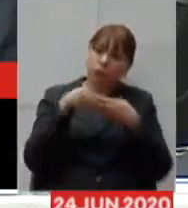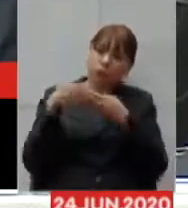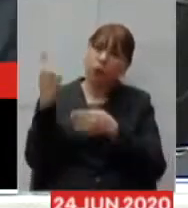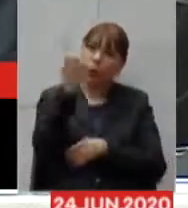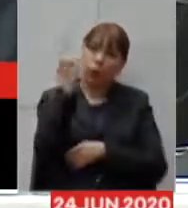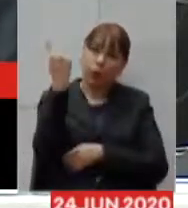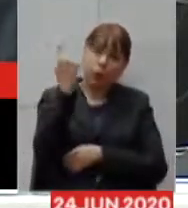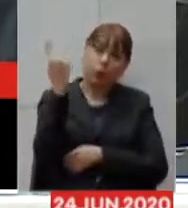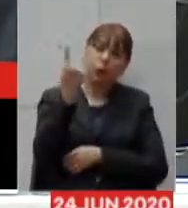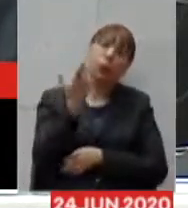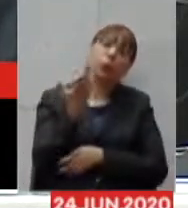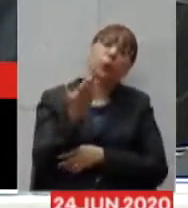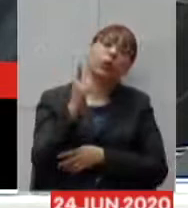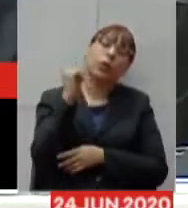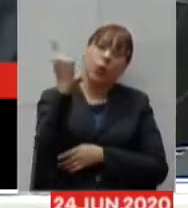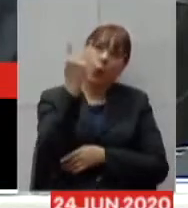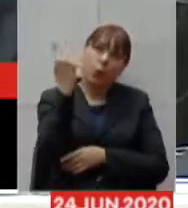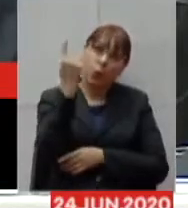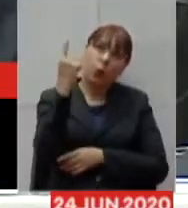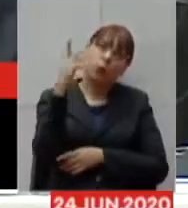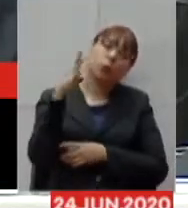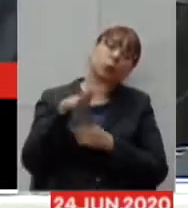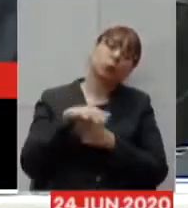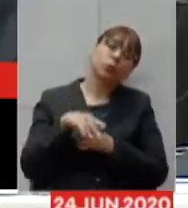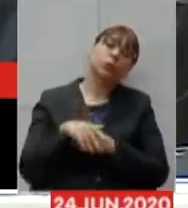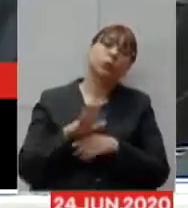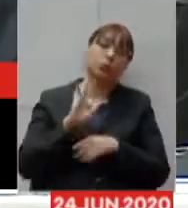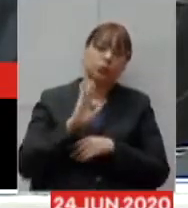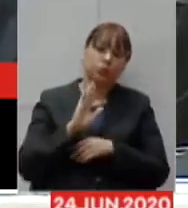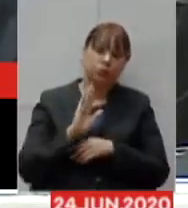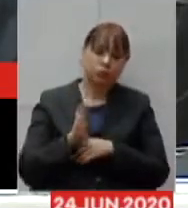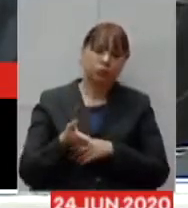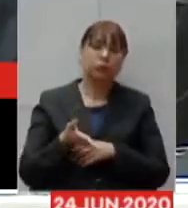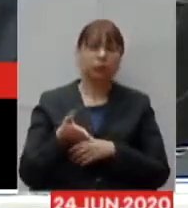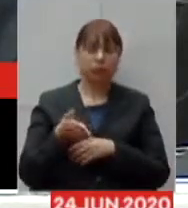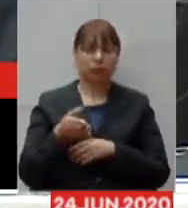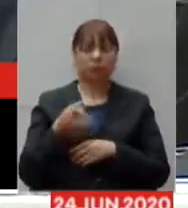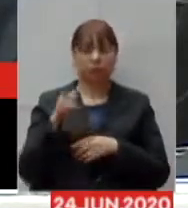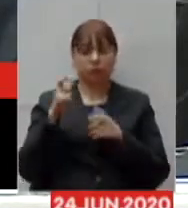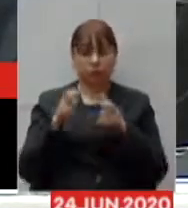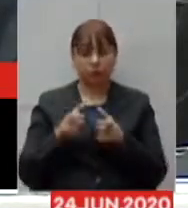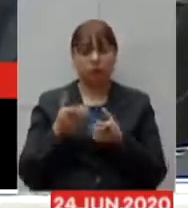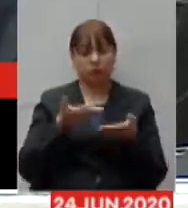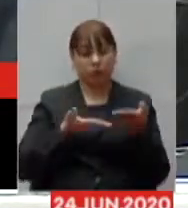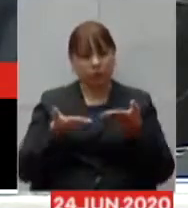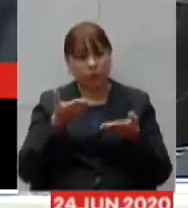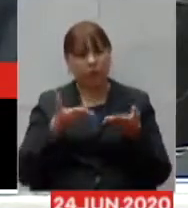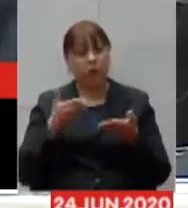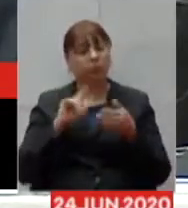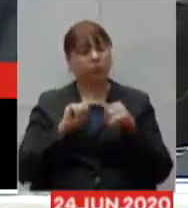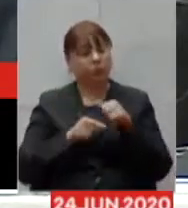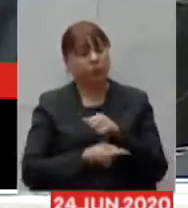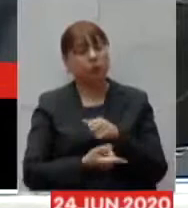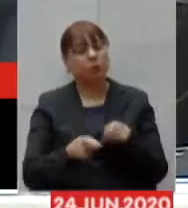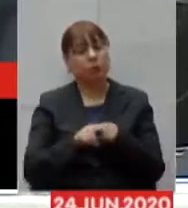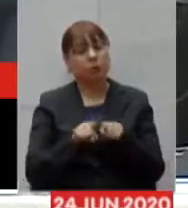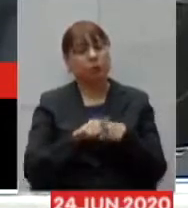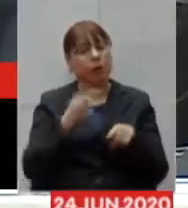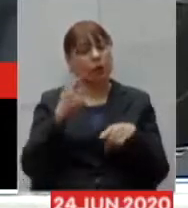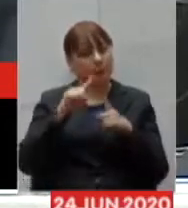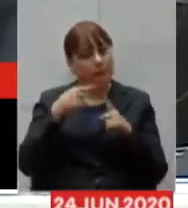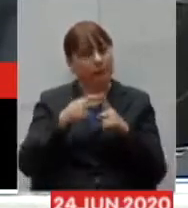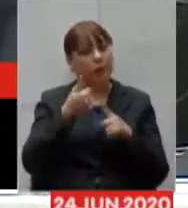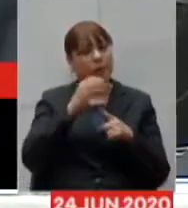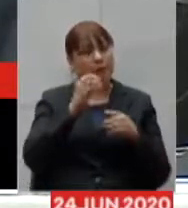para lá esses ventiladores já se transformaram em leitos de terapia intensiva estão indo mais dez agora e nós hoje lá